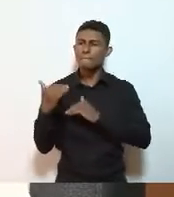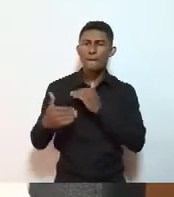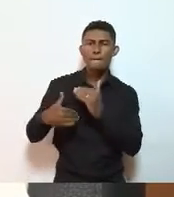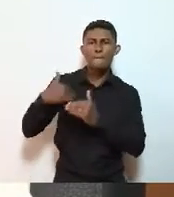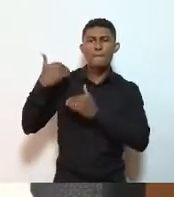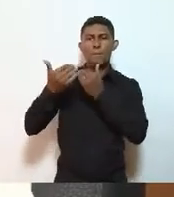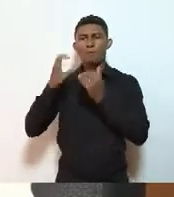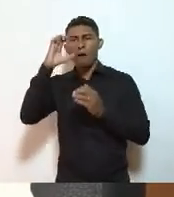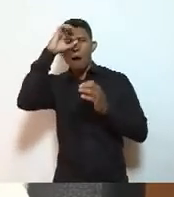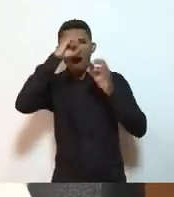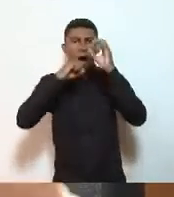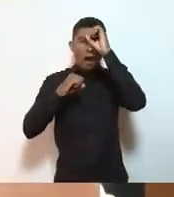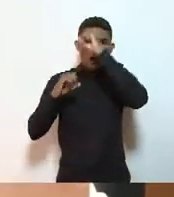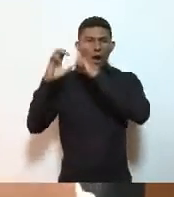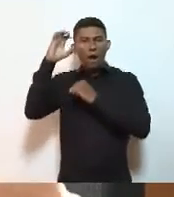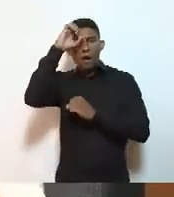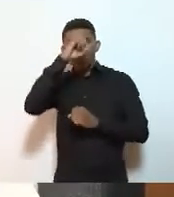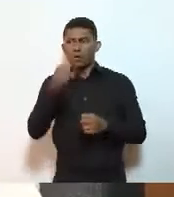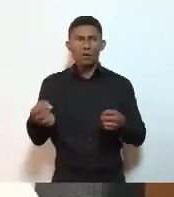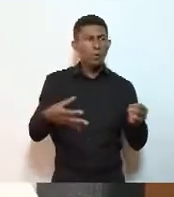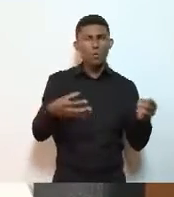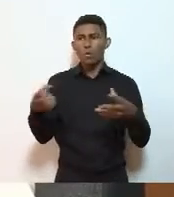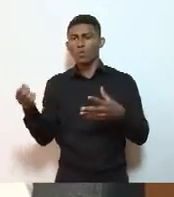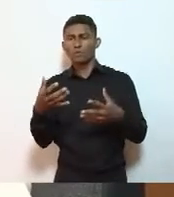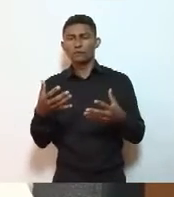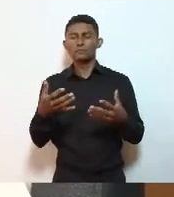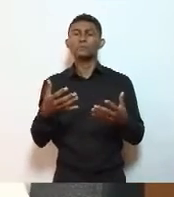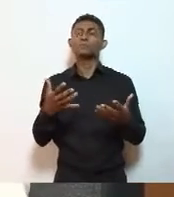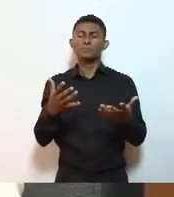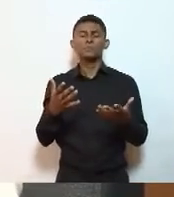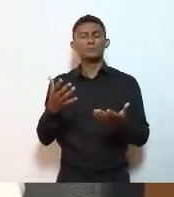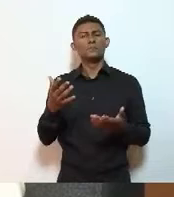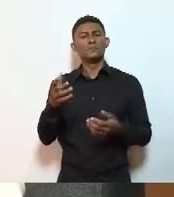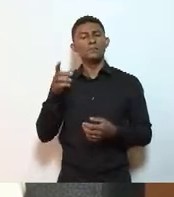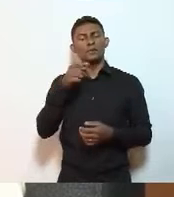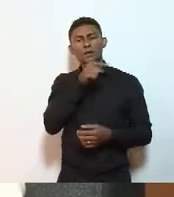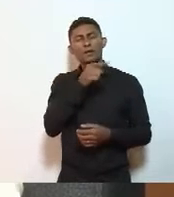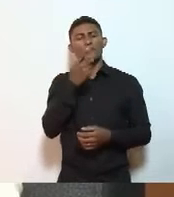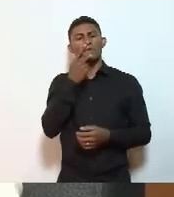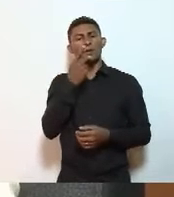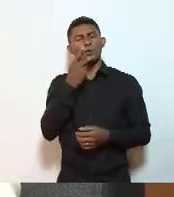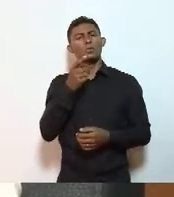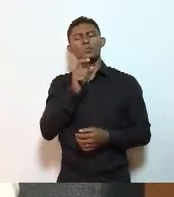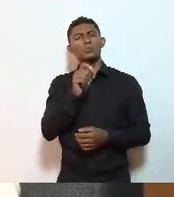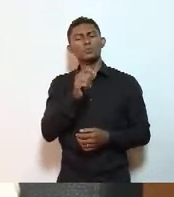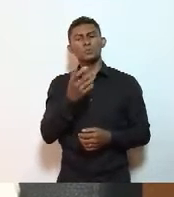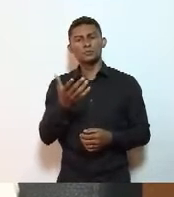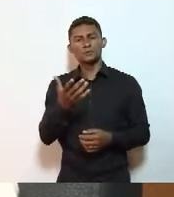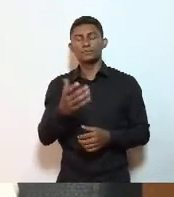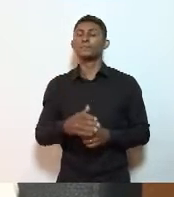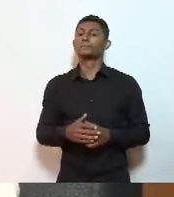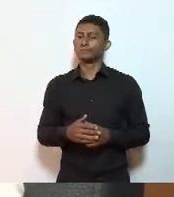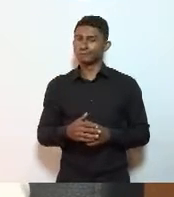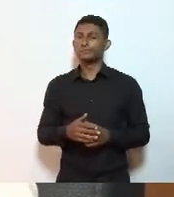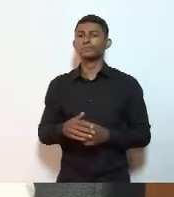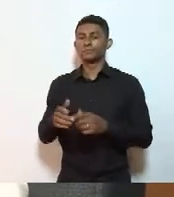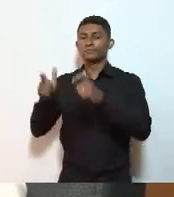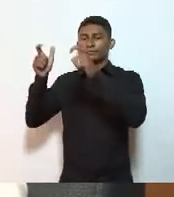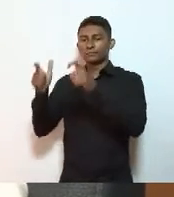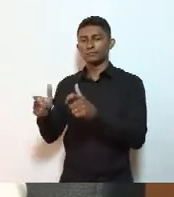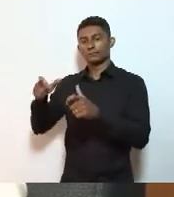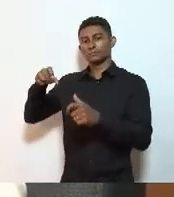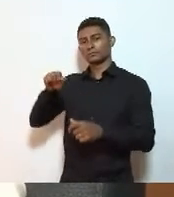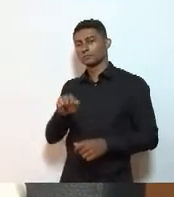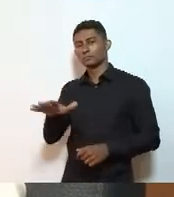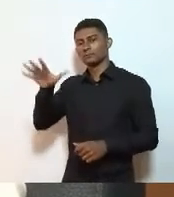processo, mas tinha essa história. Eu achei muito importante a Eliana falar dessa história, no caso da Maré. Mas